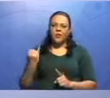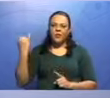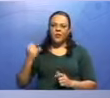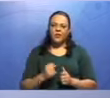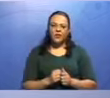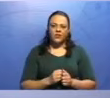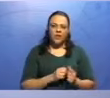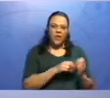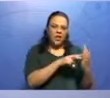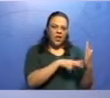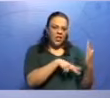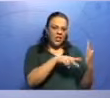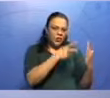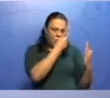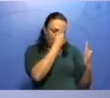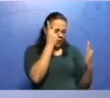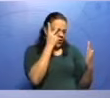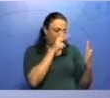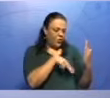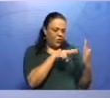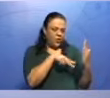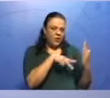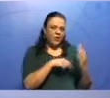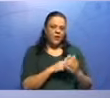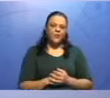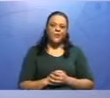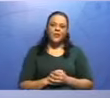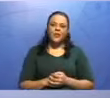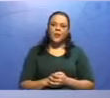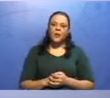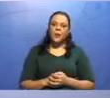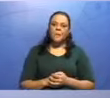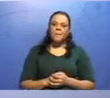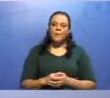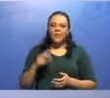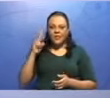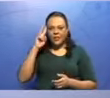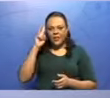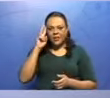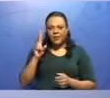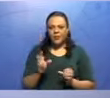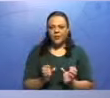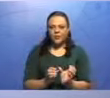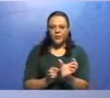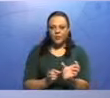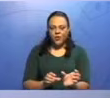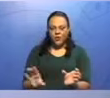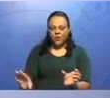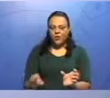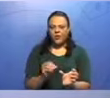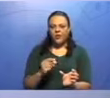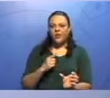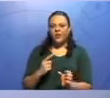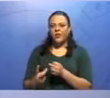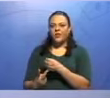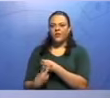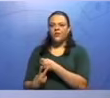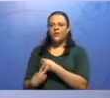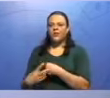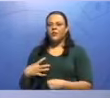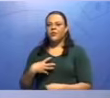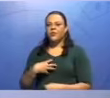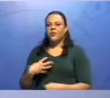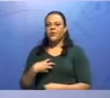substantivo, é um nome. Então, lembram-se como que a gente chama o predicado, quando eu tenho lá um verbo de estado, que é o é,